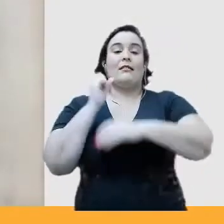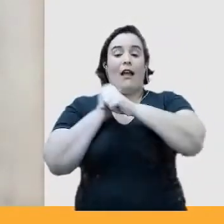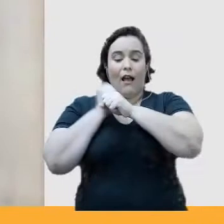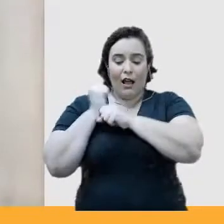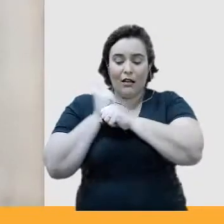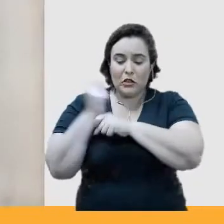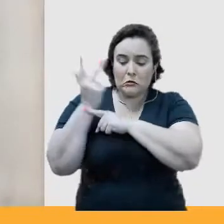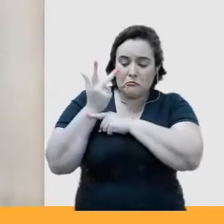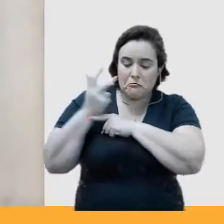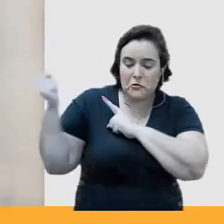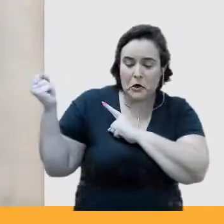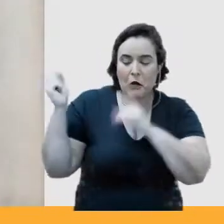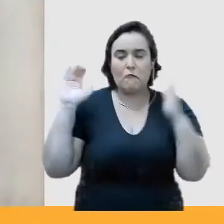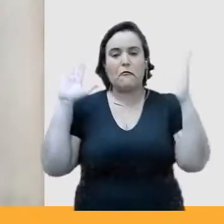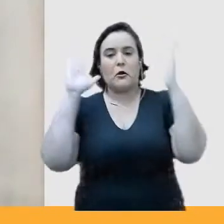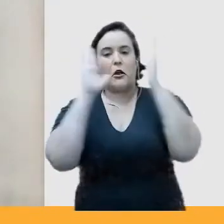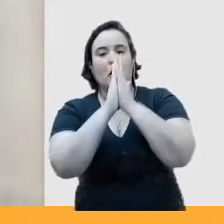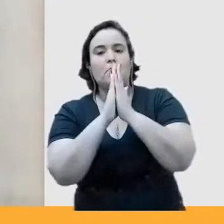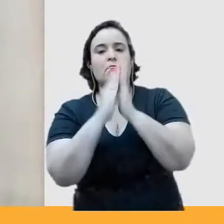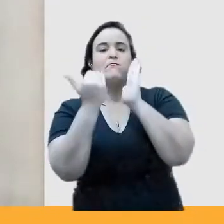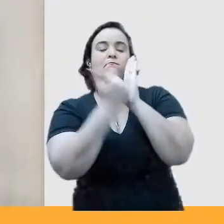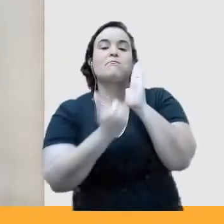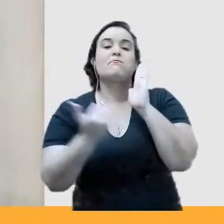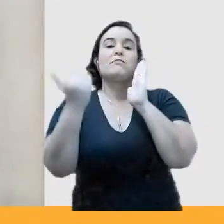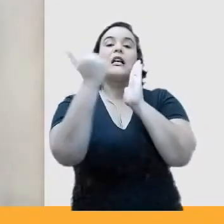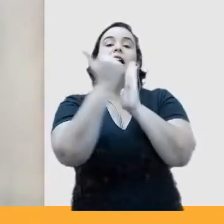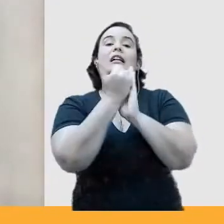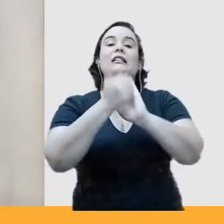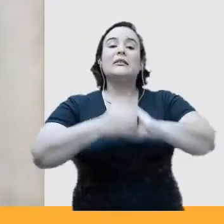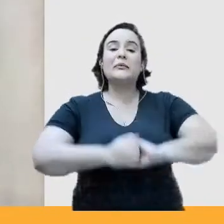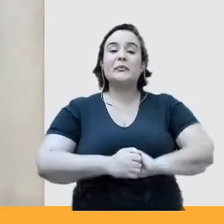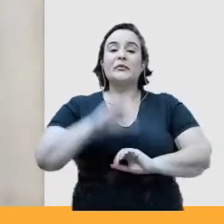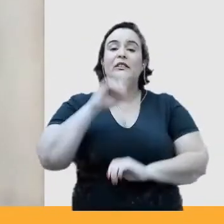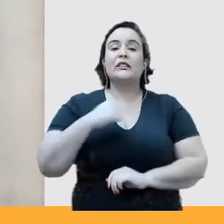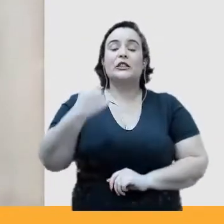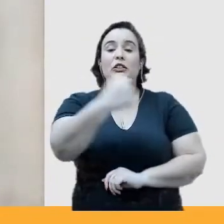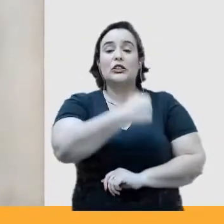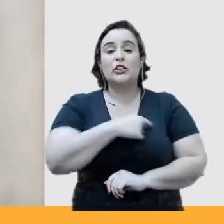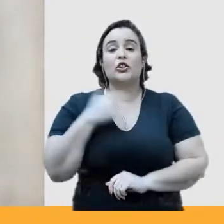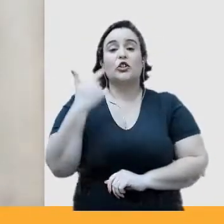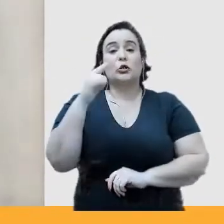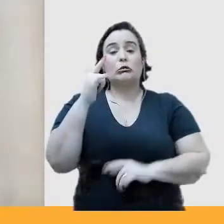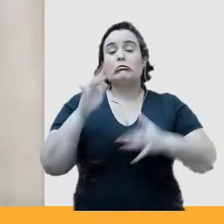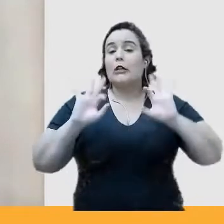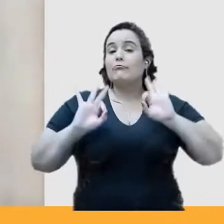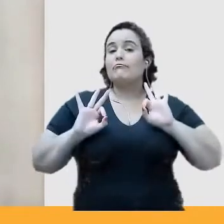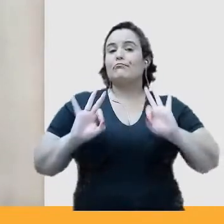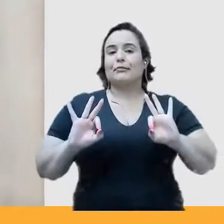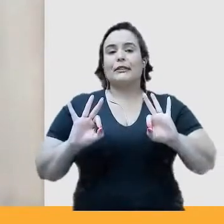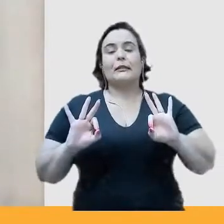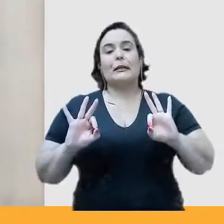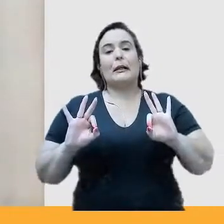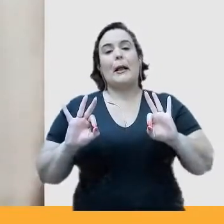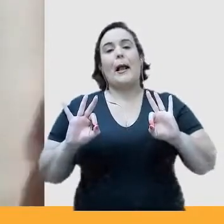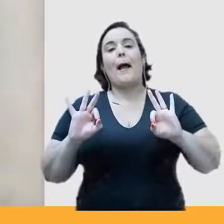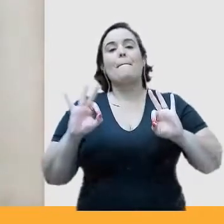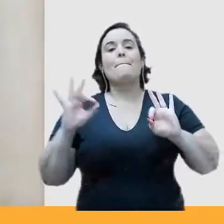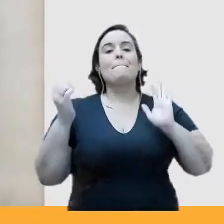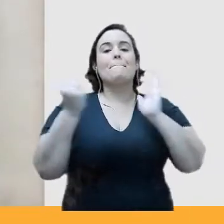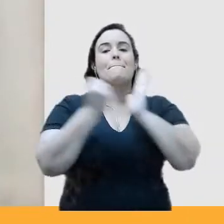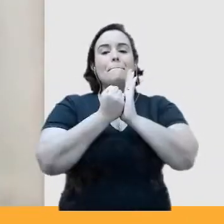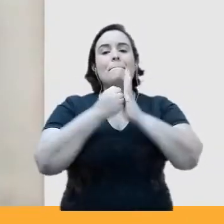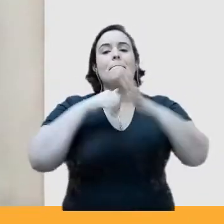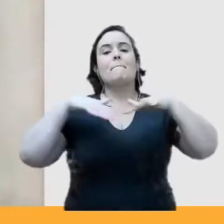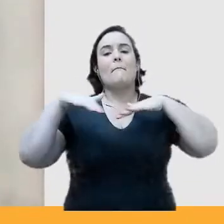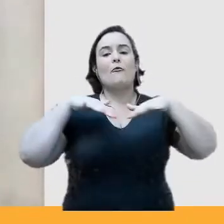enfrentamentos, de superações, nós não temos efetivamente uma marca do movimento negro que nos